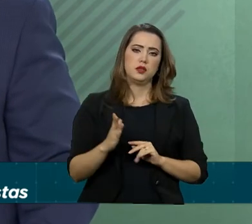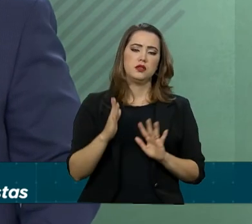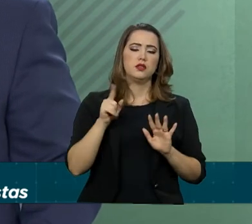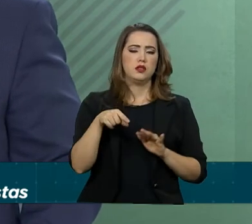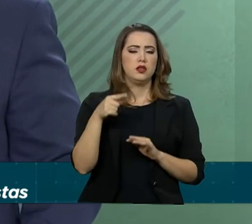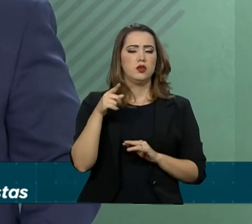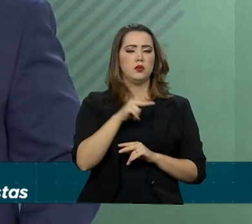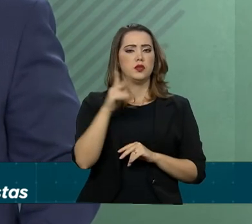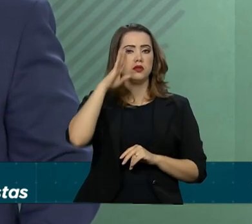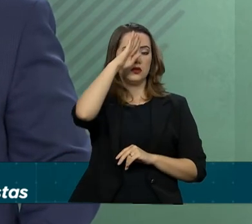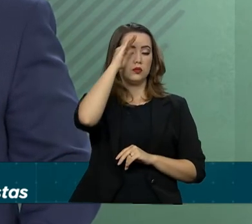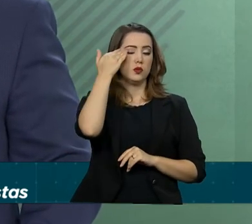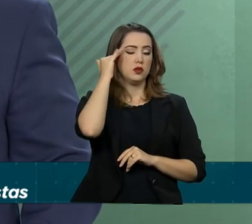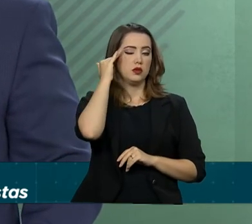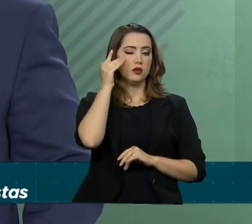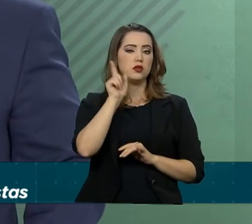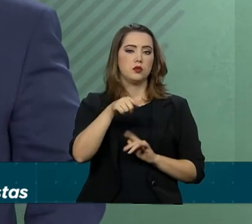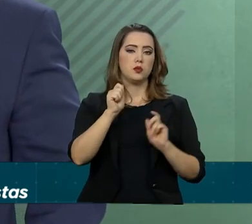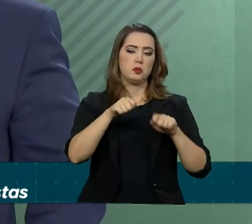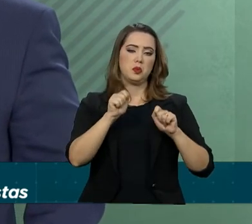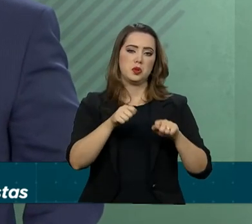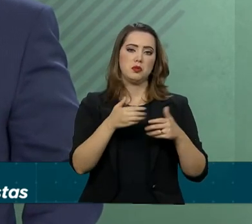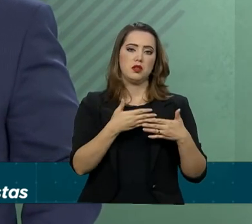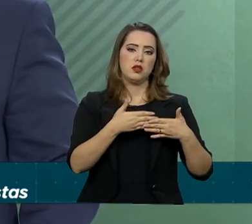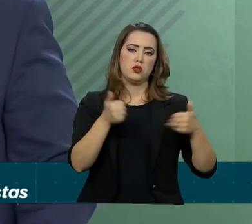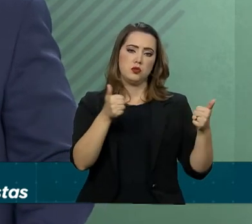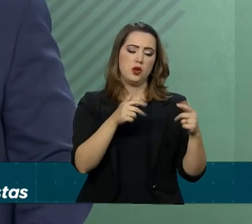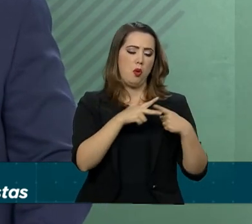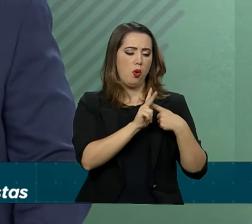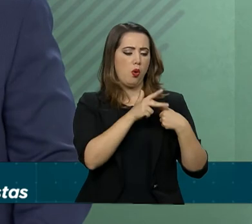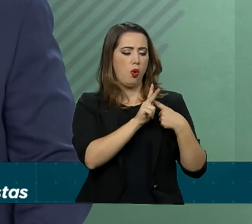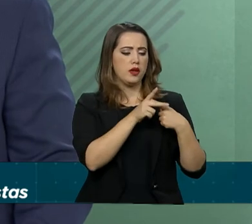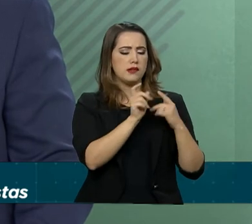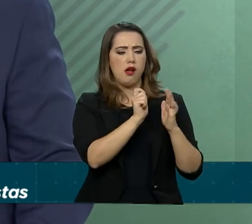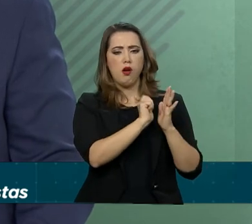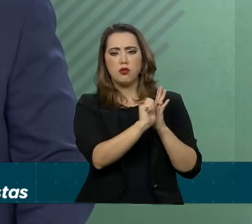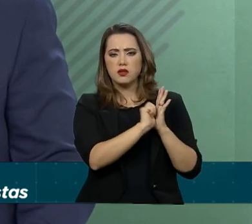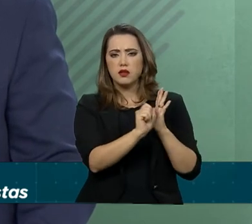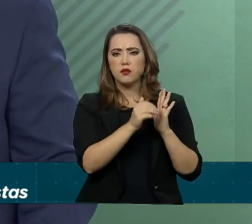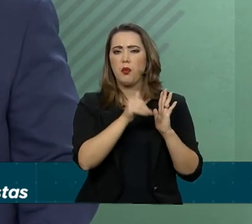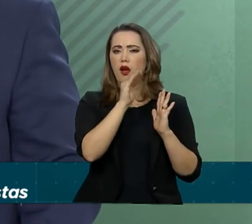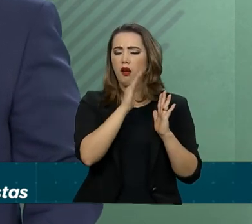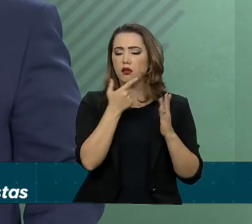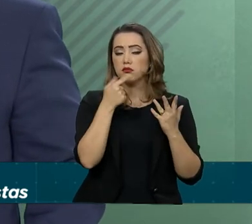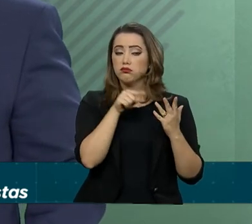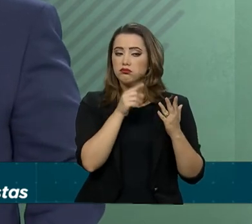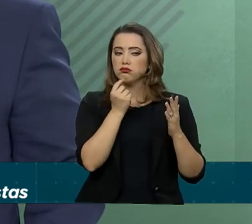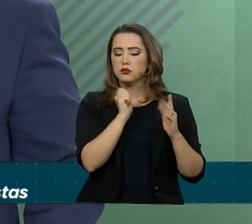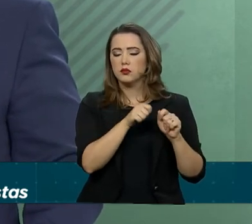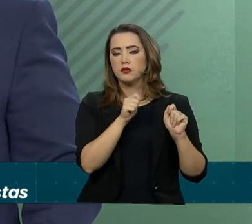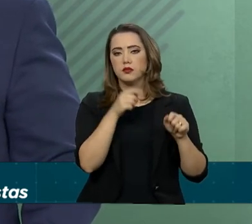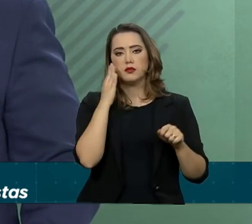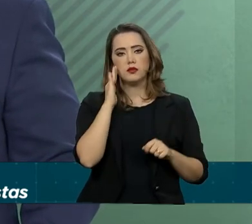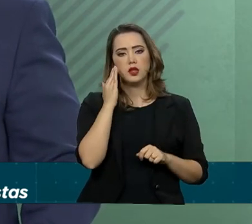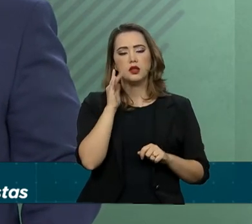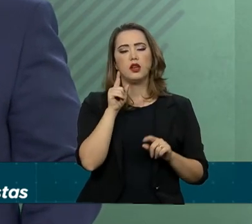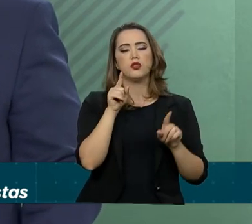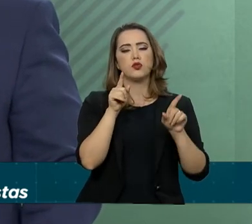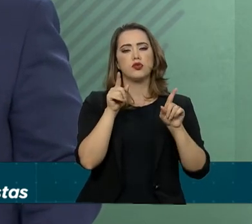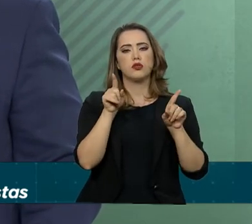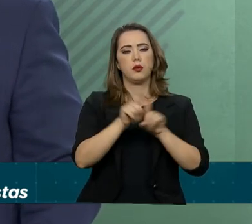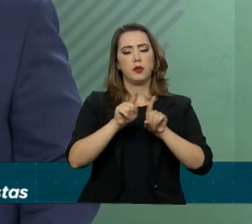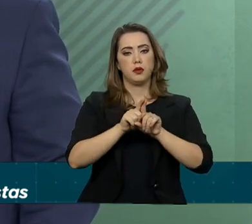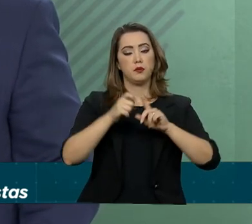no relatório final e até no texto que vai à aprovação, essas melhorias ele também entende que devem